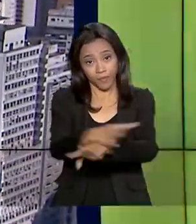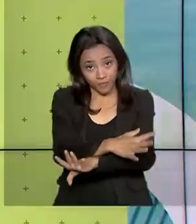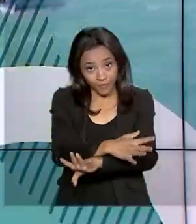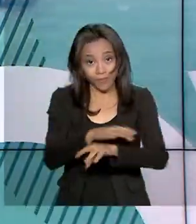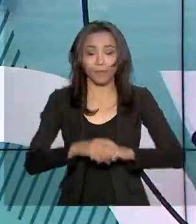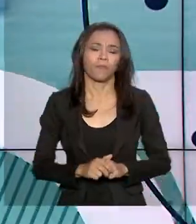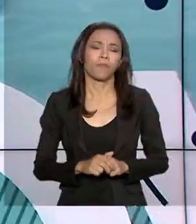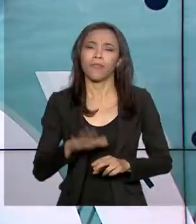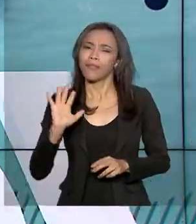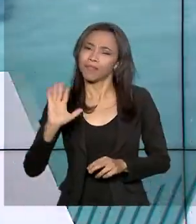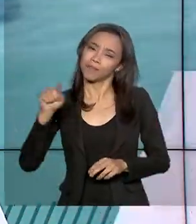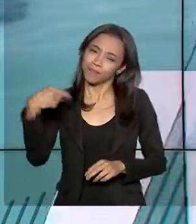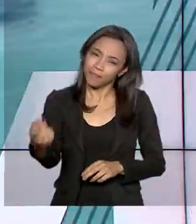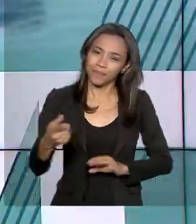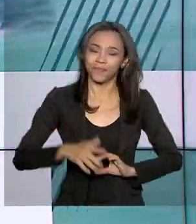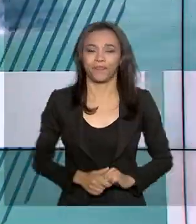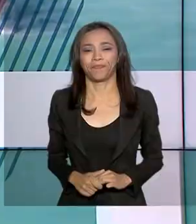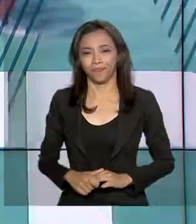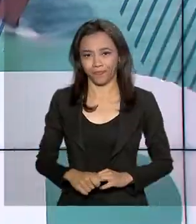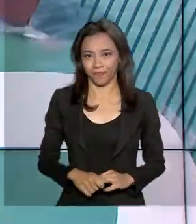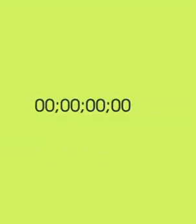por aqui. Até a próxima edição.